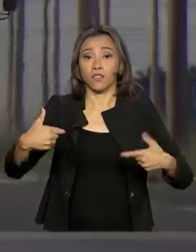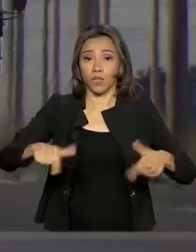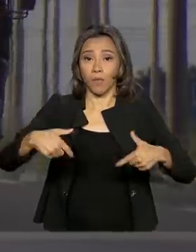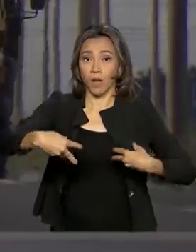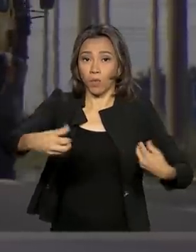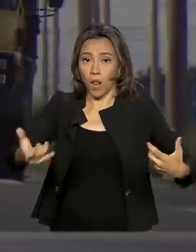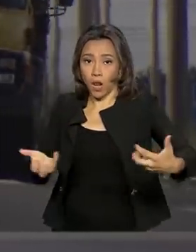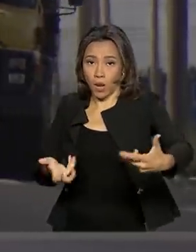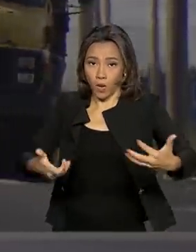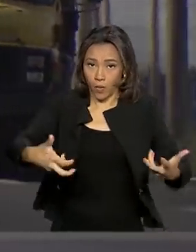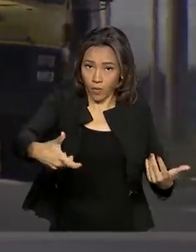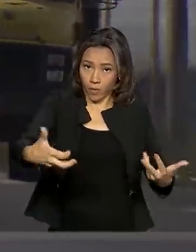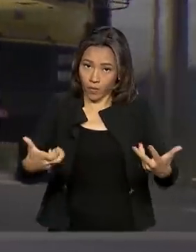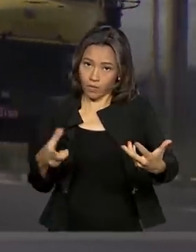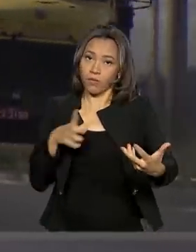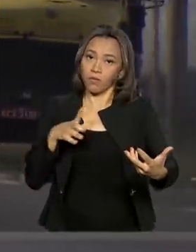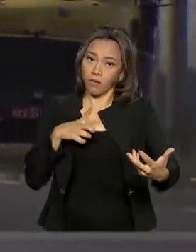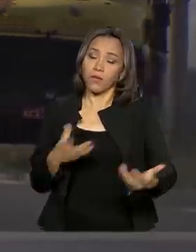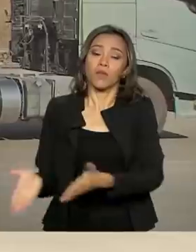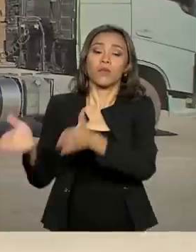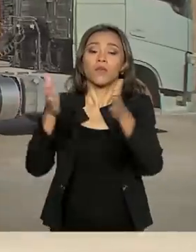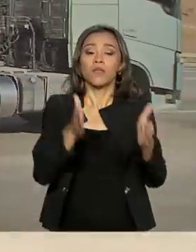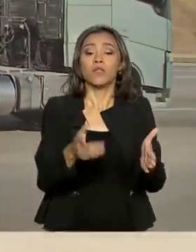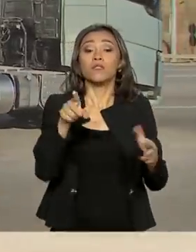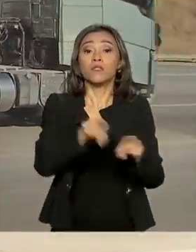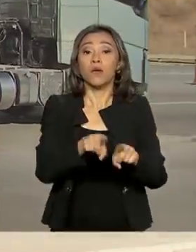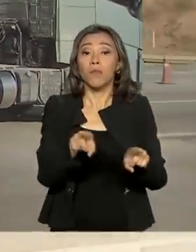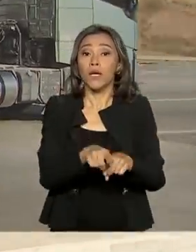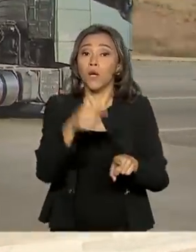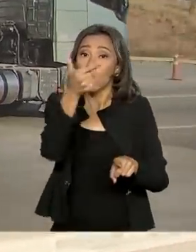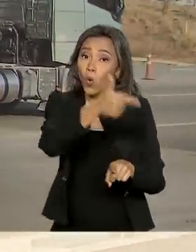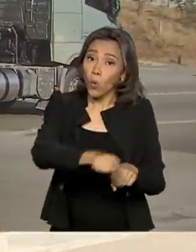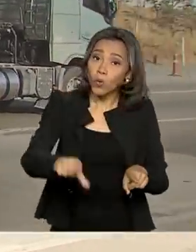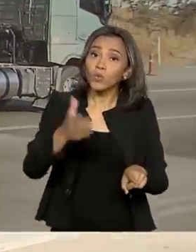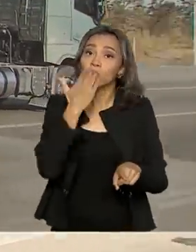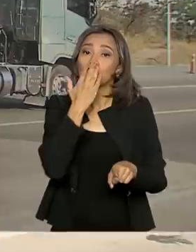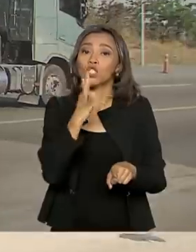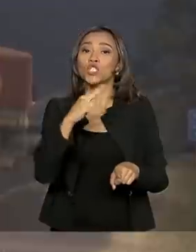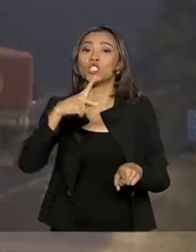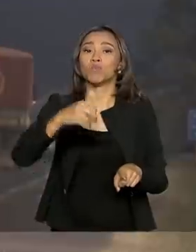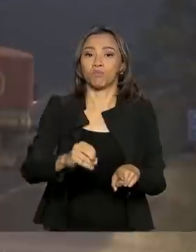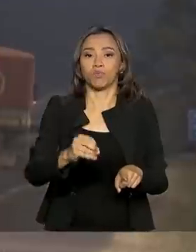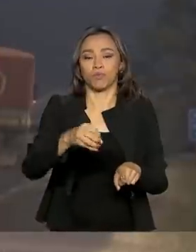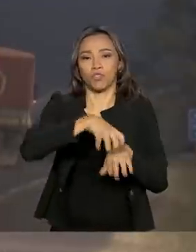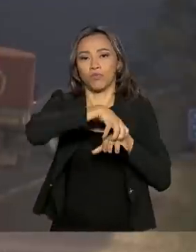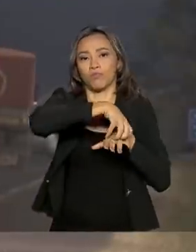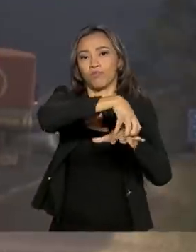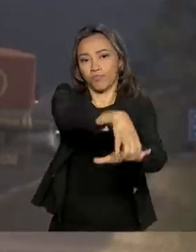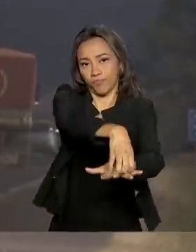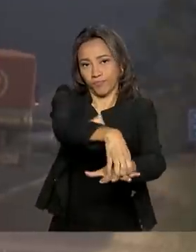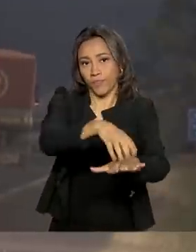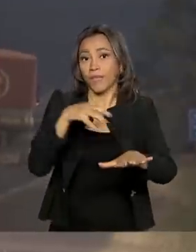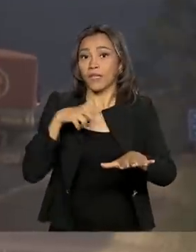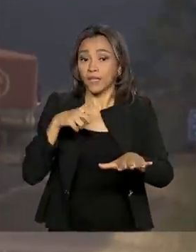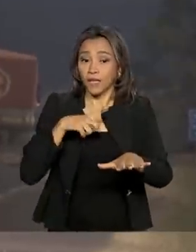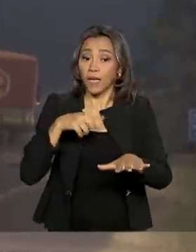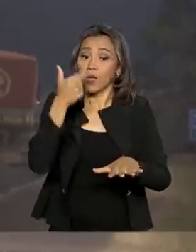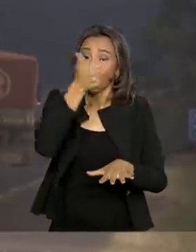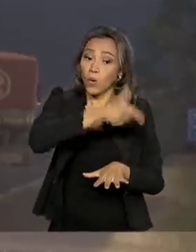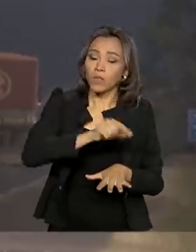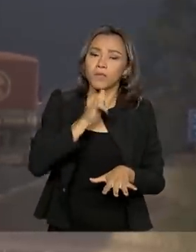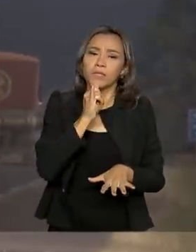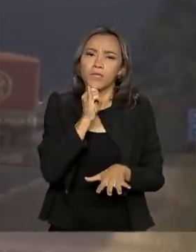categorias, com a inclusão de um novo tipo de carga, a pressurizada. Duas tabelas foram criadas para as cargas de alto desempenho,